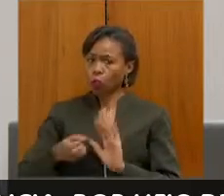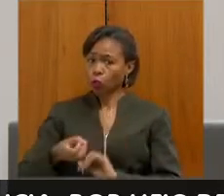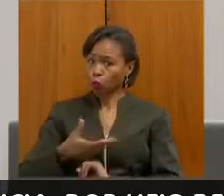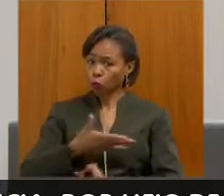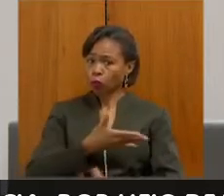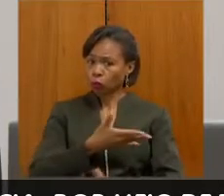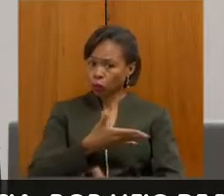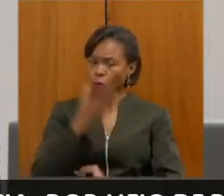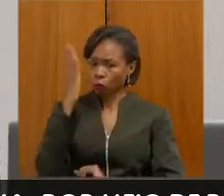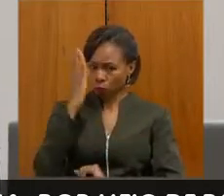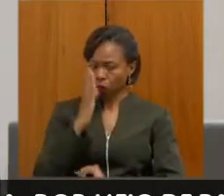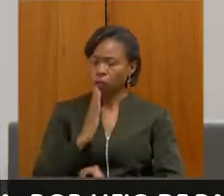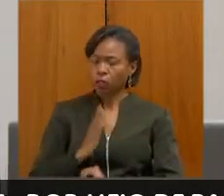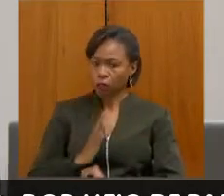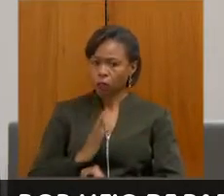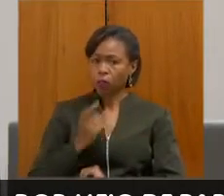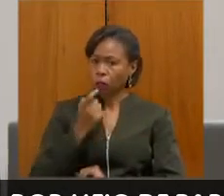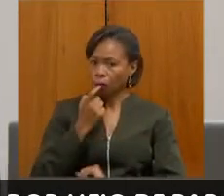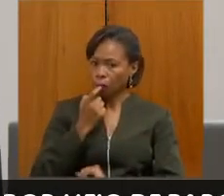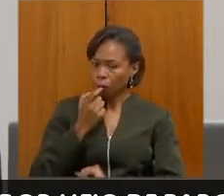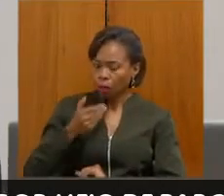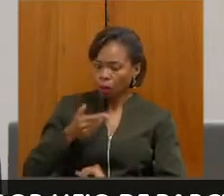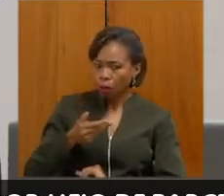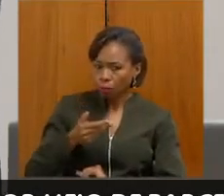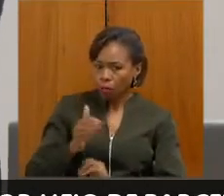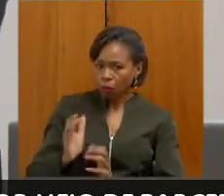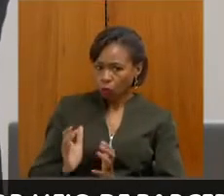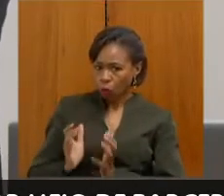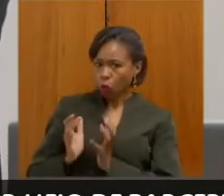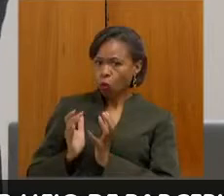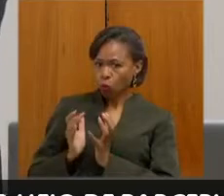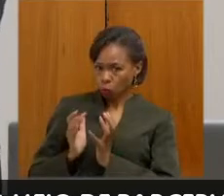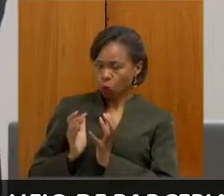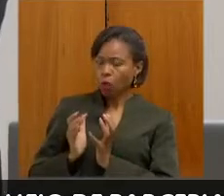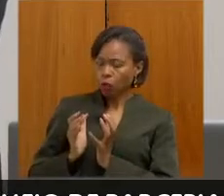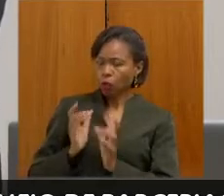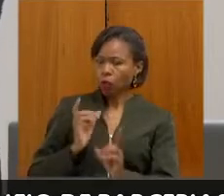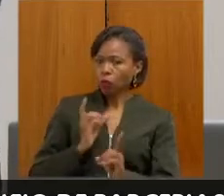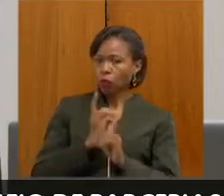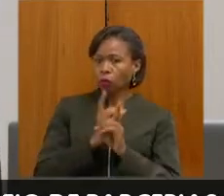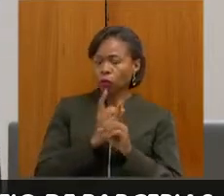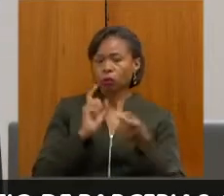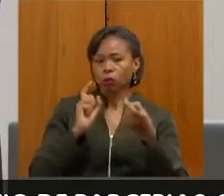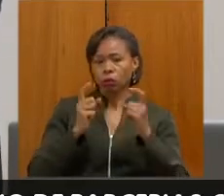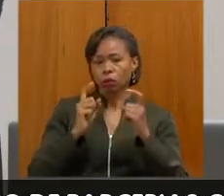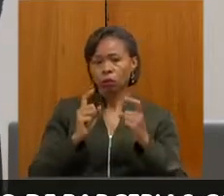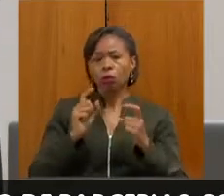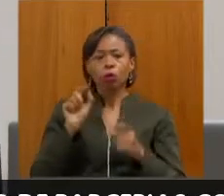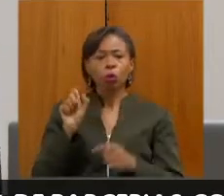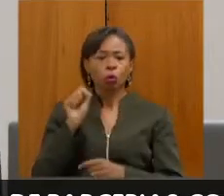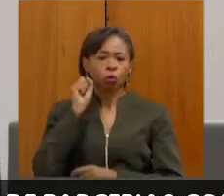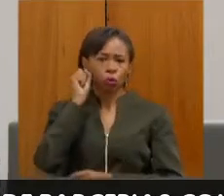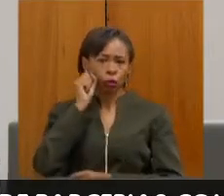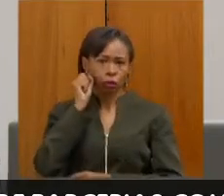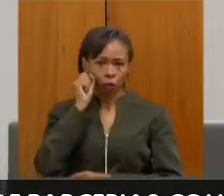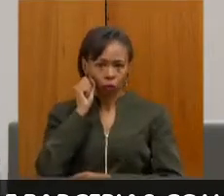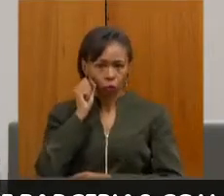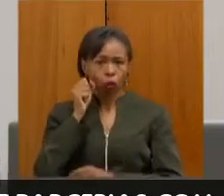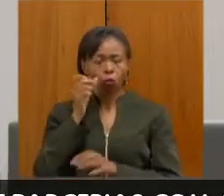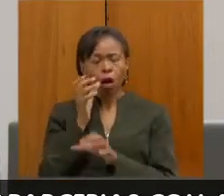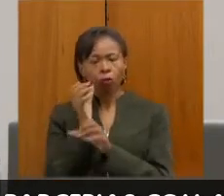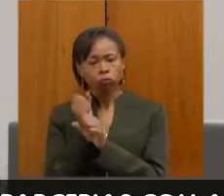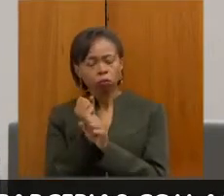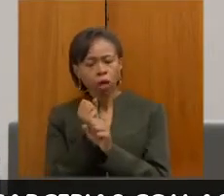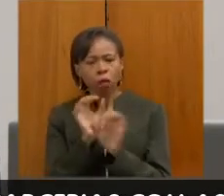nós vamos ter um grande encontro das APAES com o senador Alexandre, que vai fazer um balanço sobre o